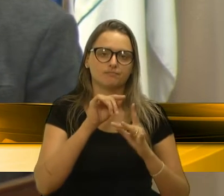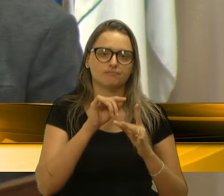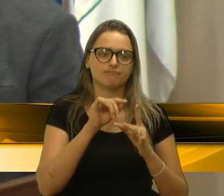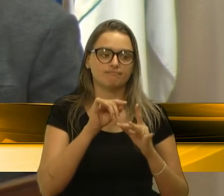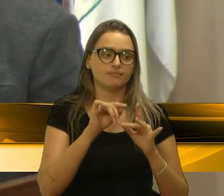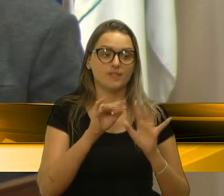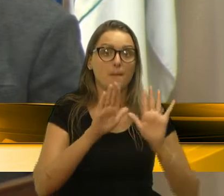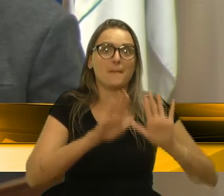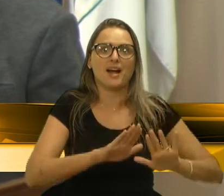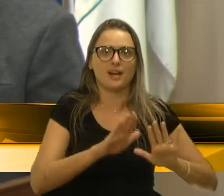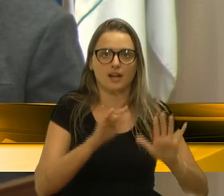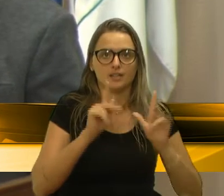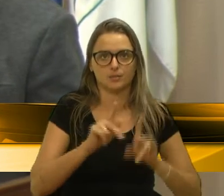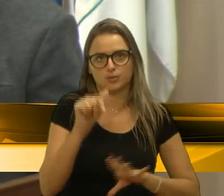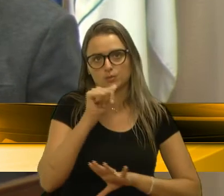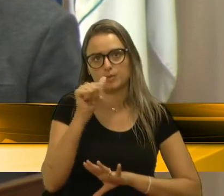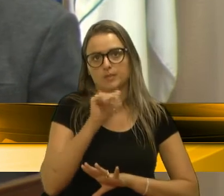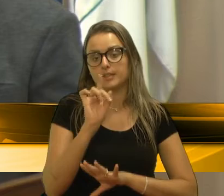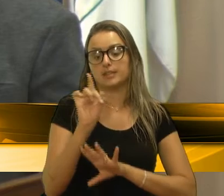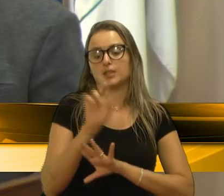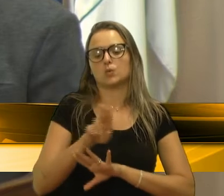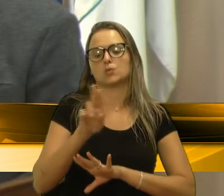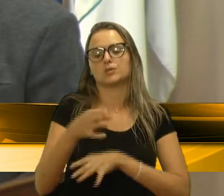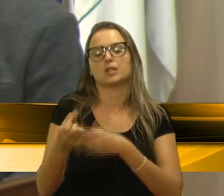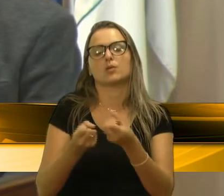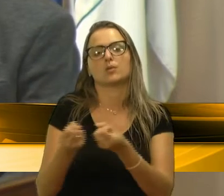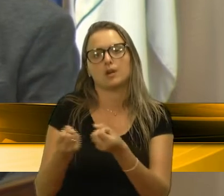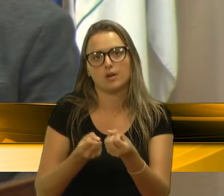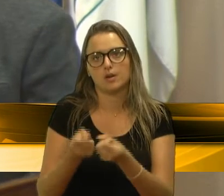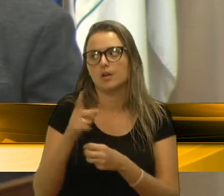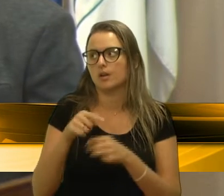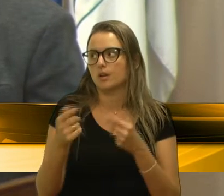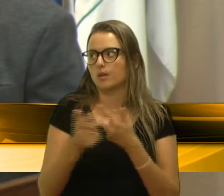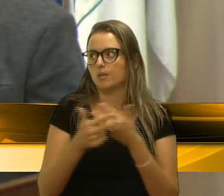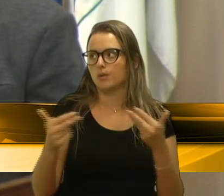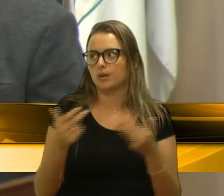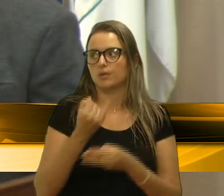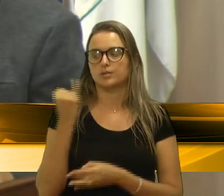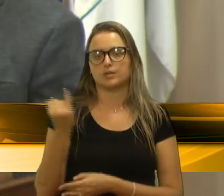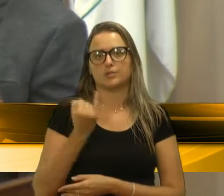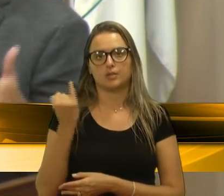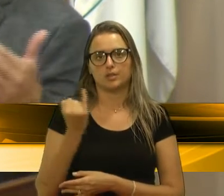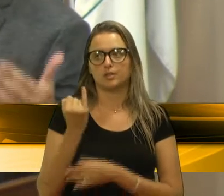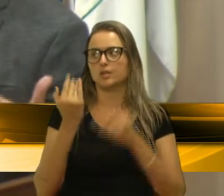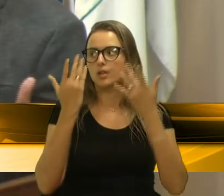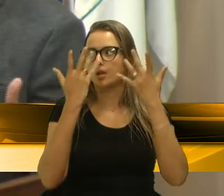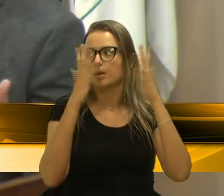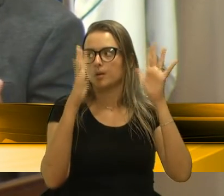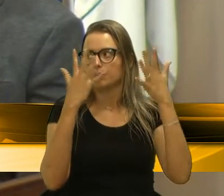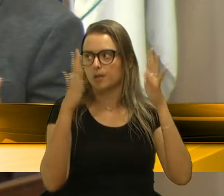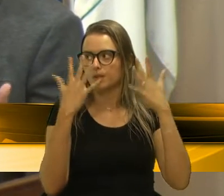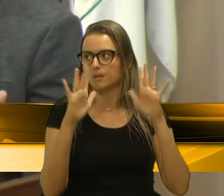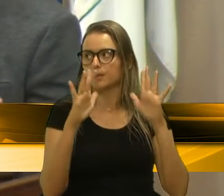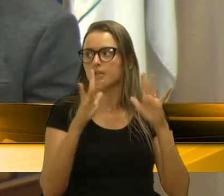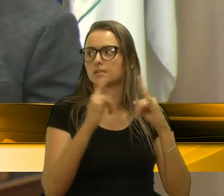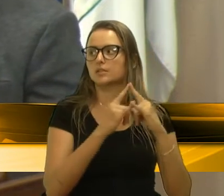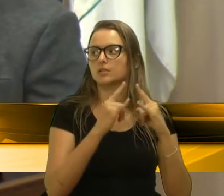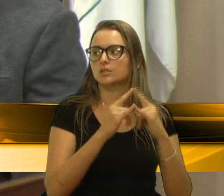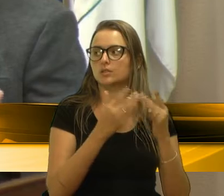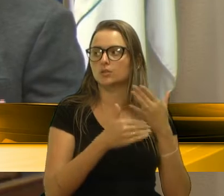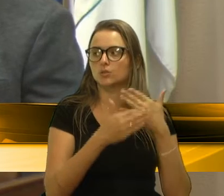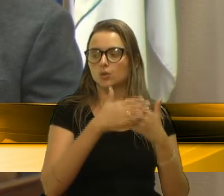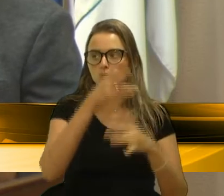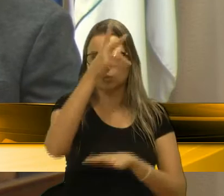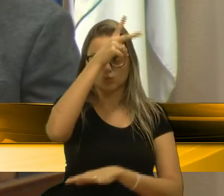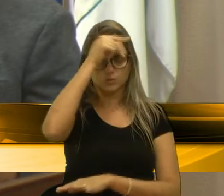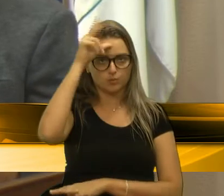que elas circulem pela cidade. E isso é muito importante. Então, parabenizar os órgãos públicos que se